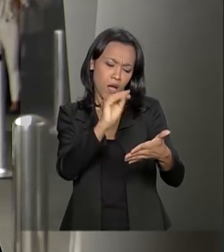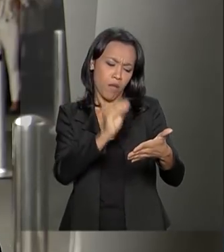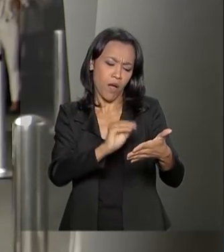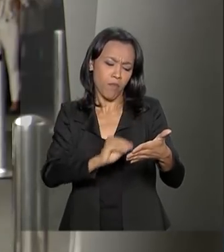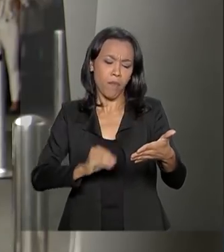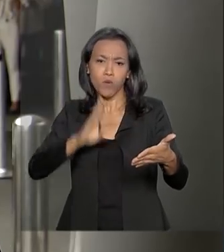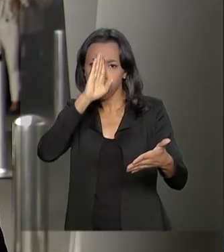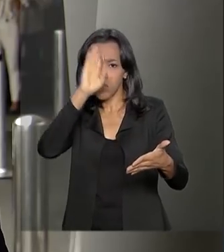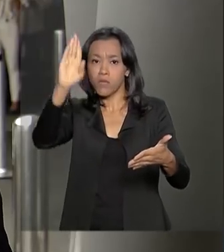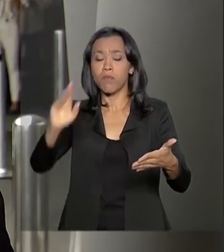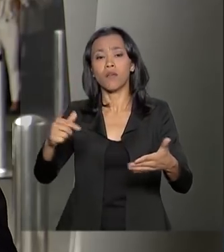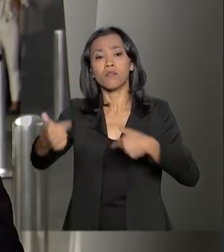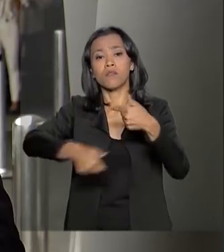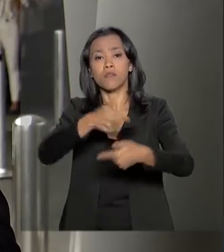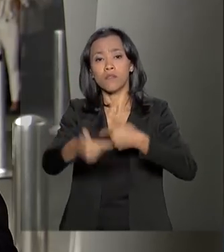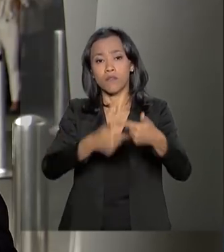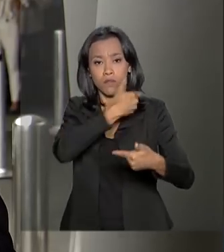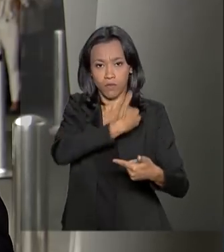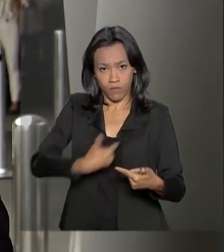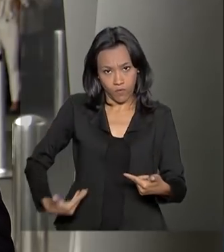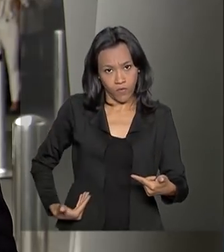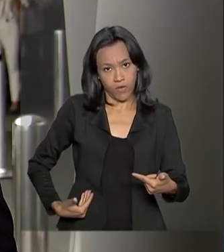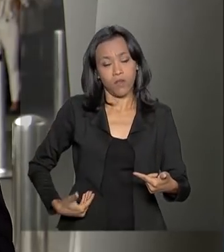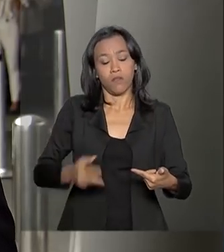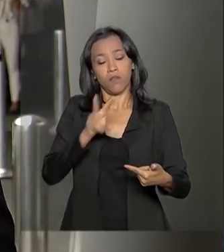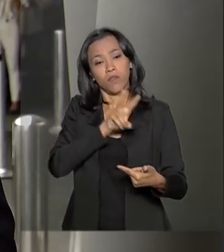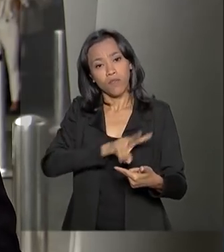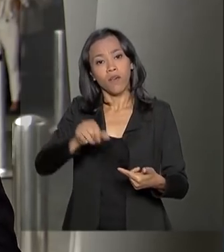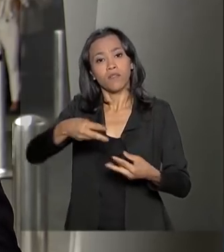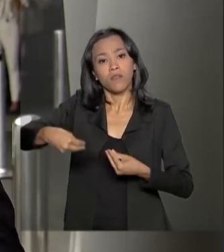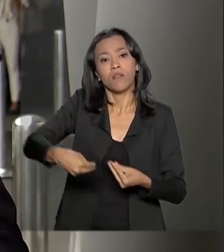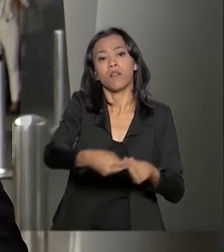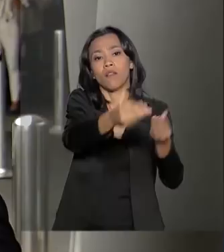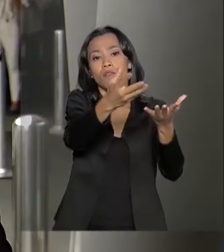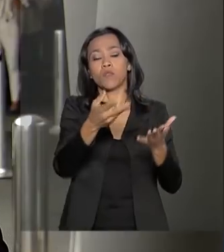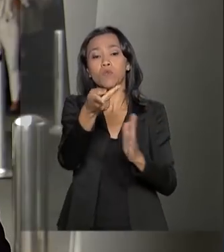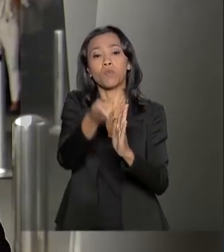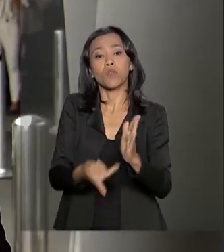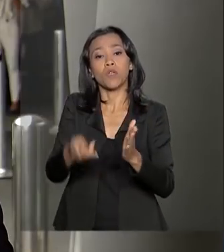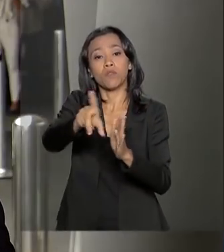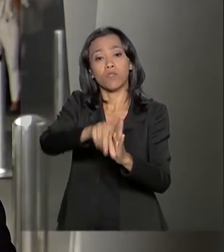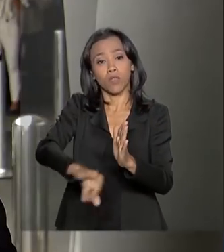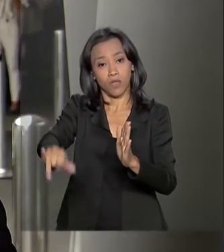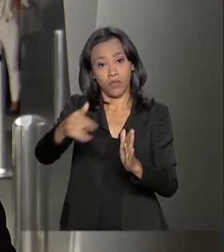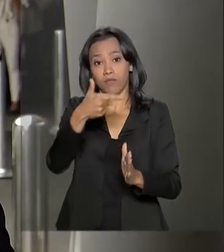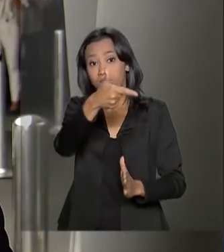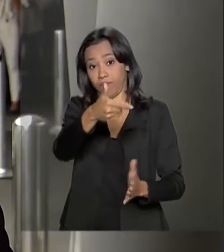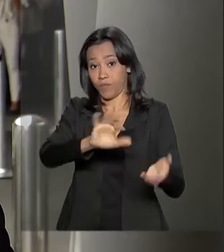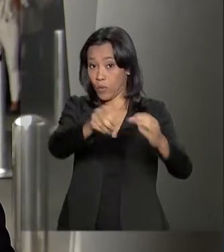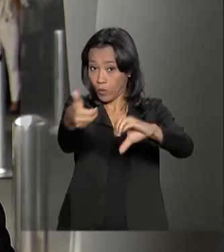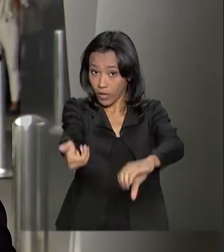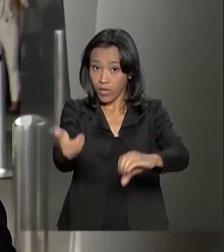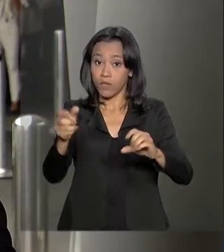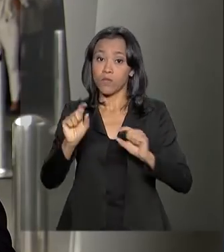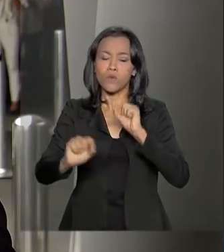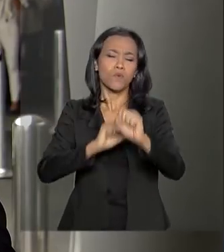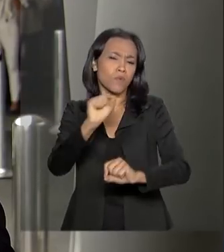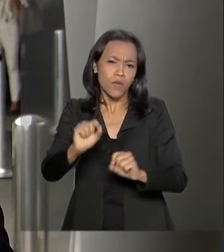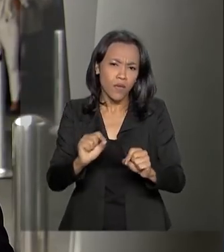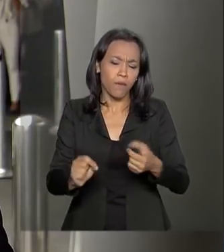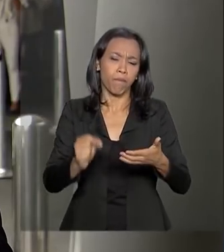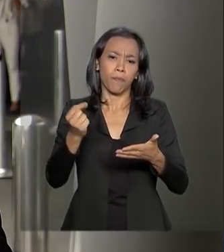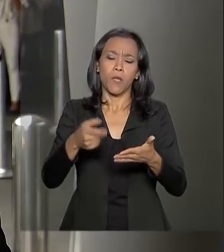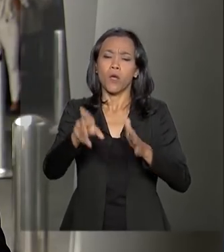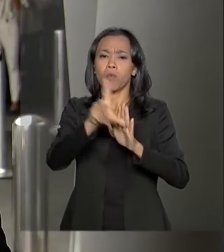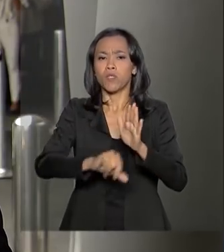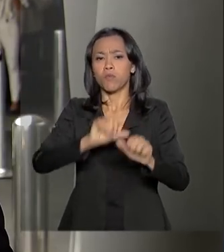planos para o governo que vai enviar os projetos de lei ao Congresso Nacional. Estão previstos o projeto de